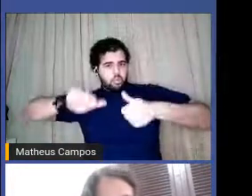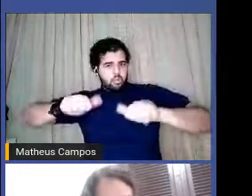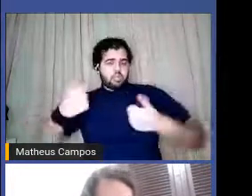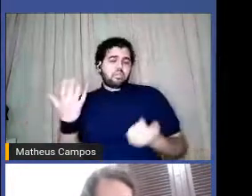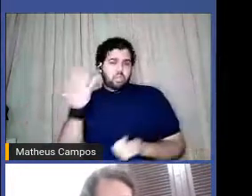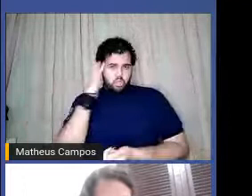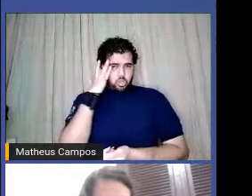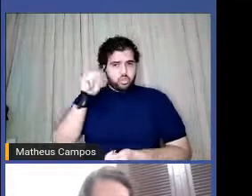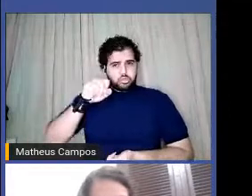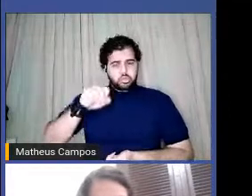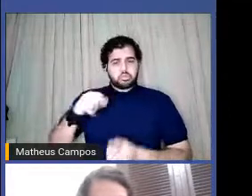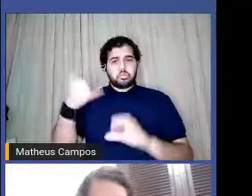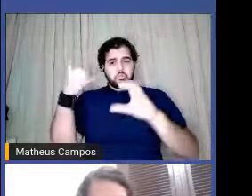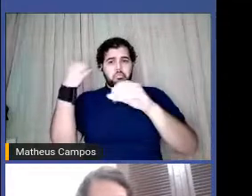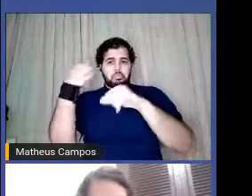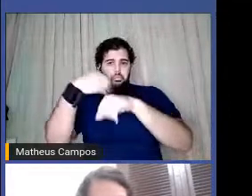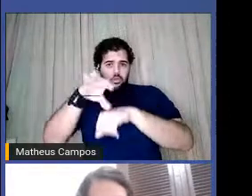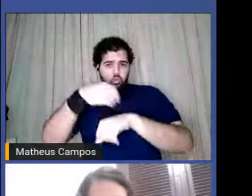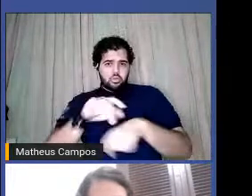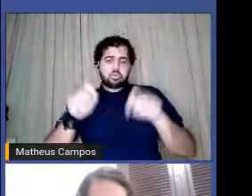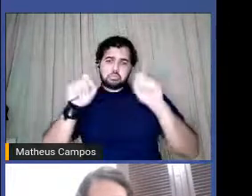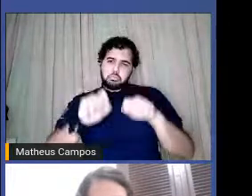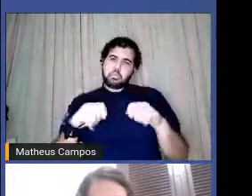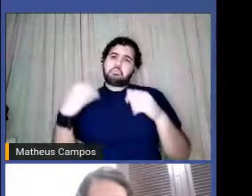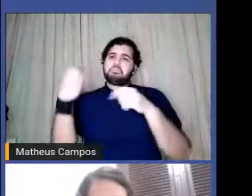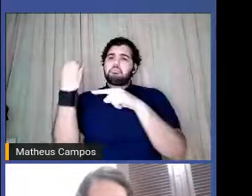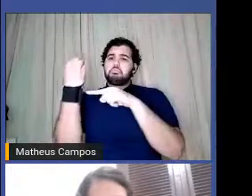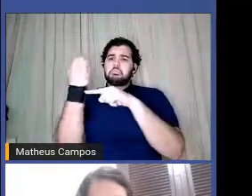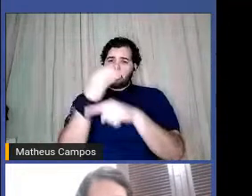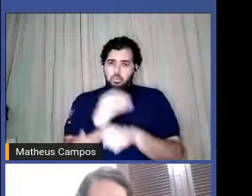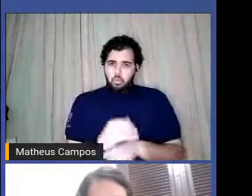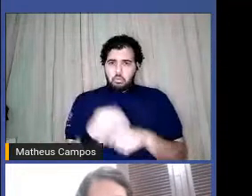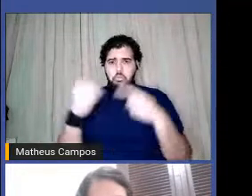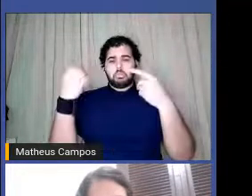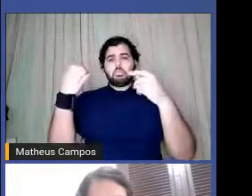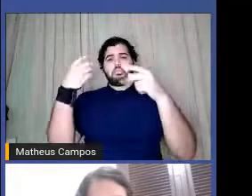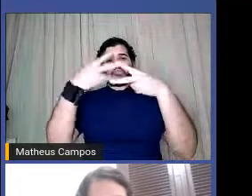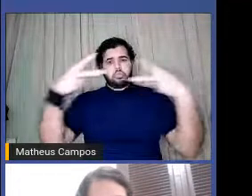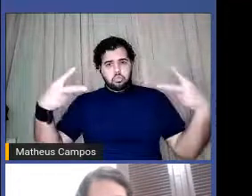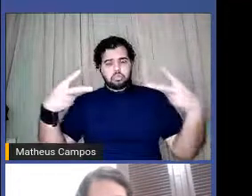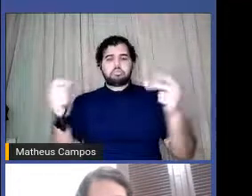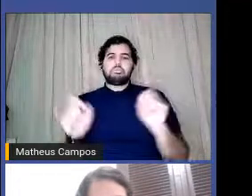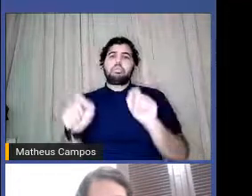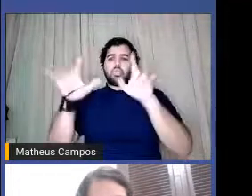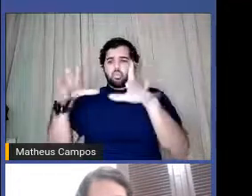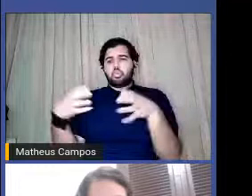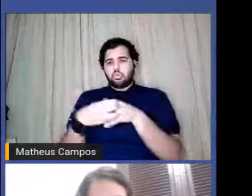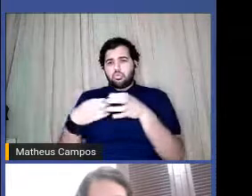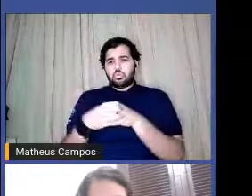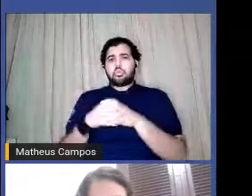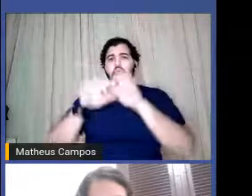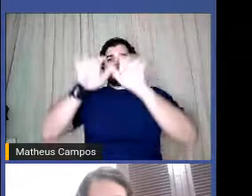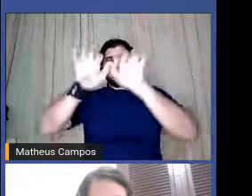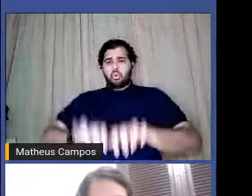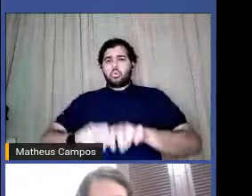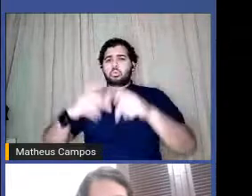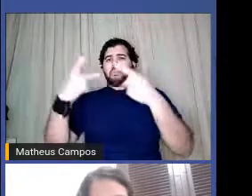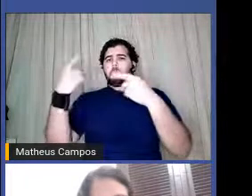se for possível de passar ele aí a galera da produção coloca no bate-papo